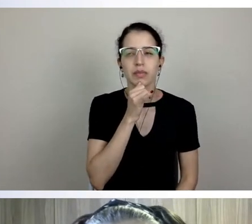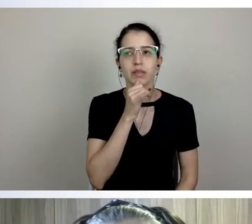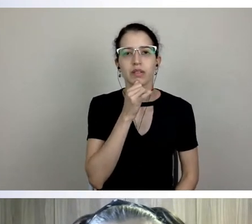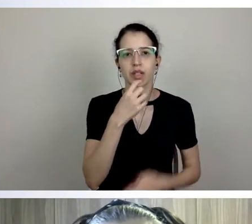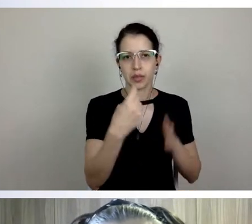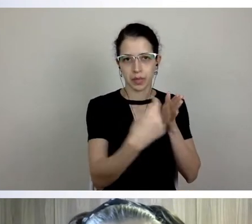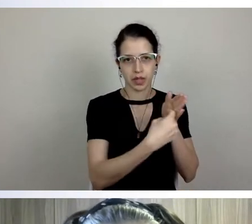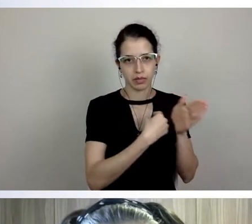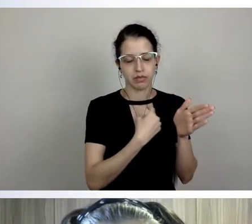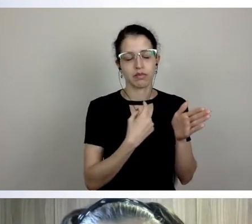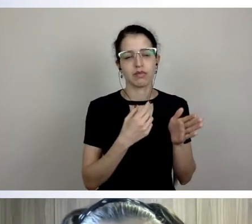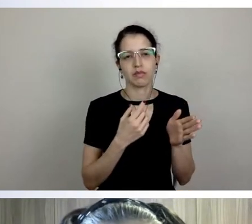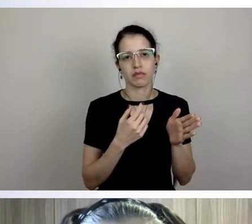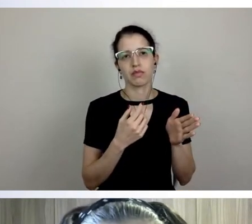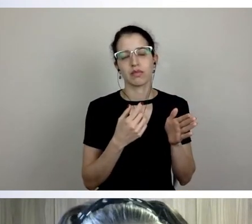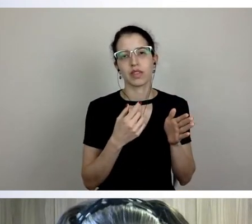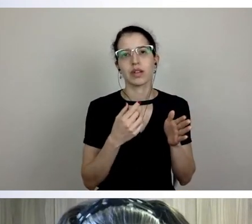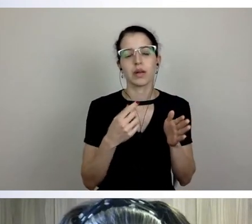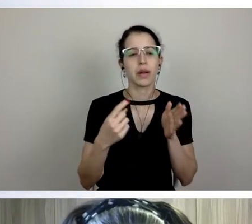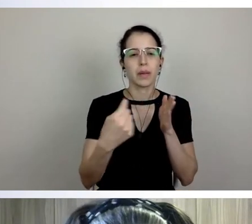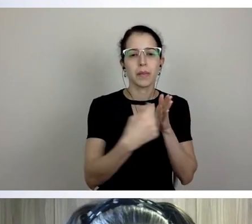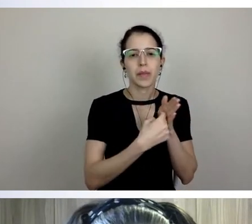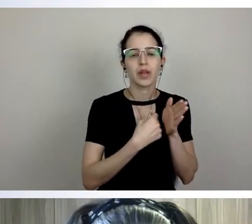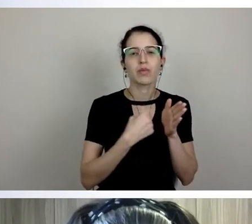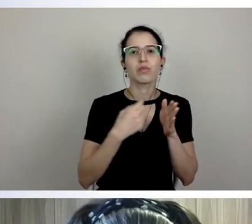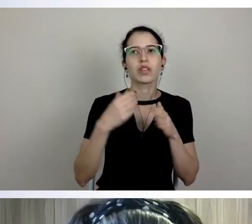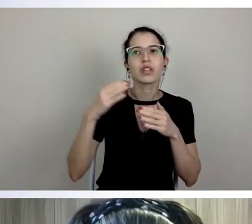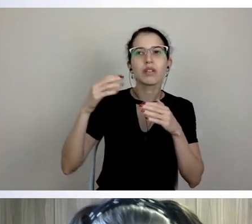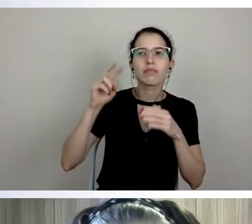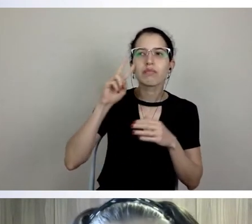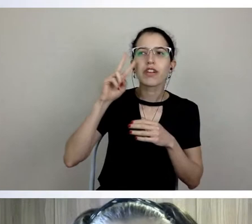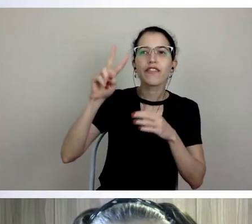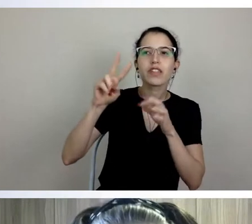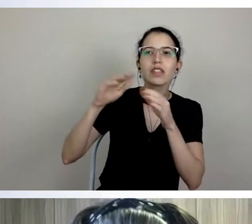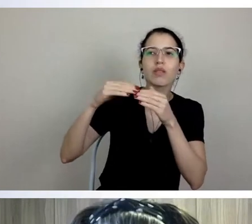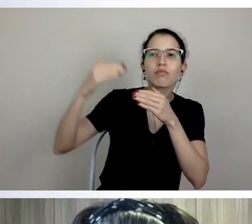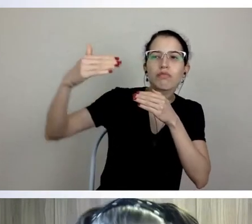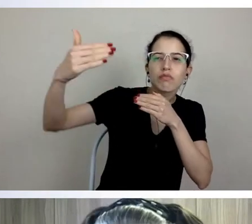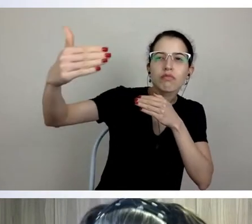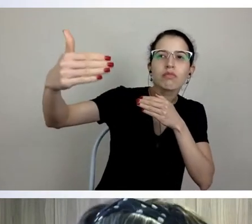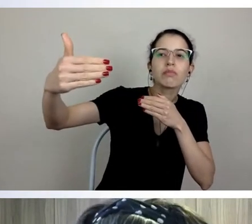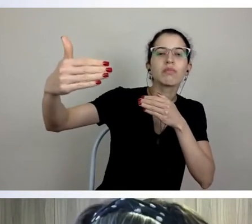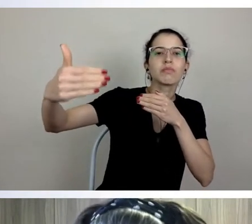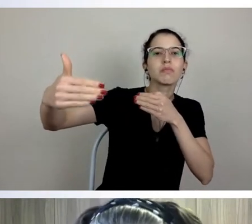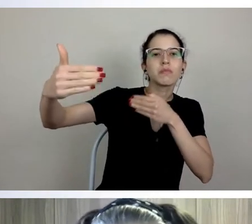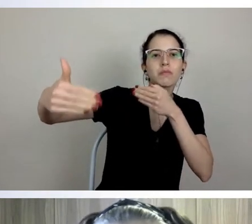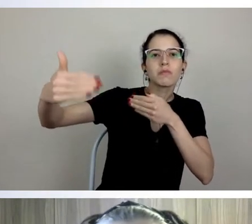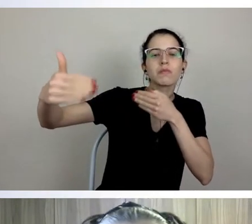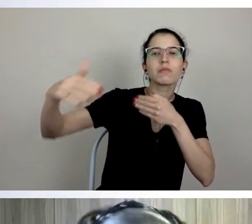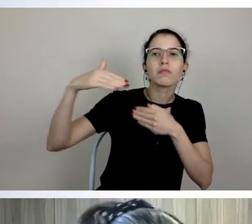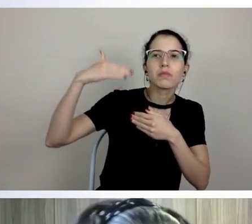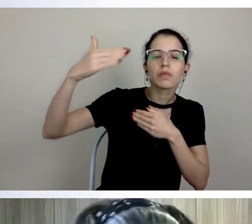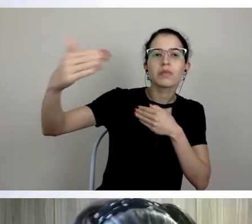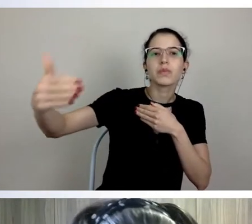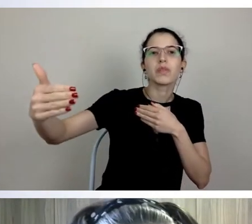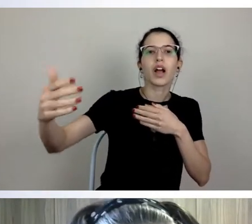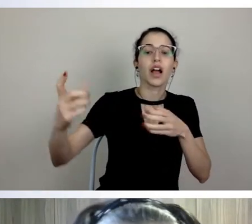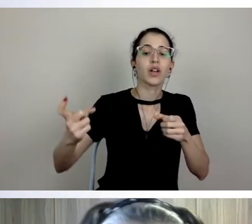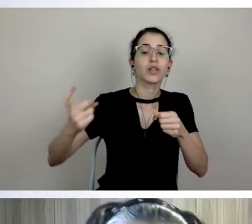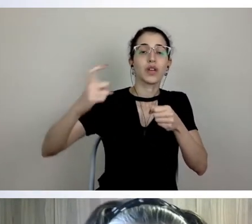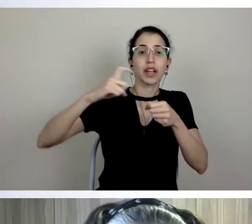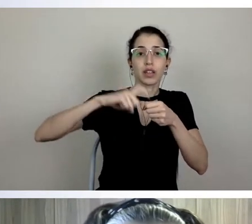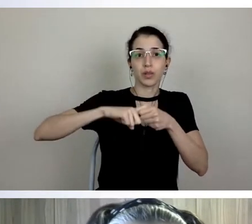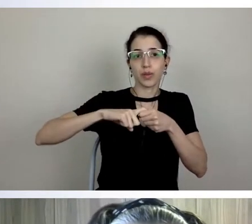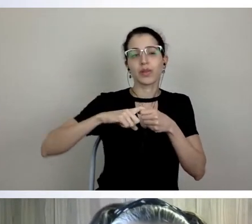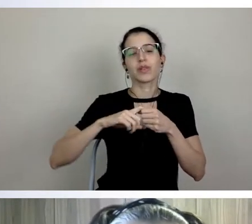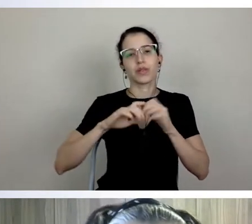olhando para o longo prazo e falando em retorno, não nesse momento, a gente sabe, a gente vai tratar daqui a pouco, que há uma angústia